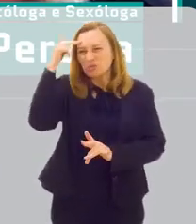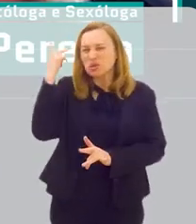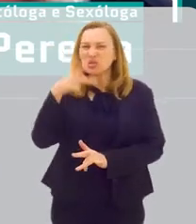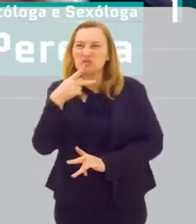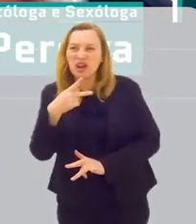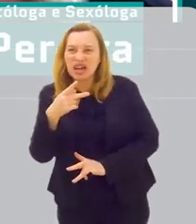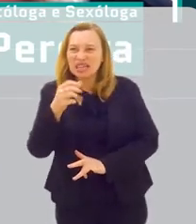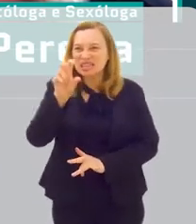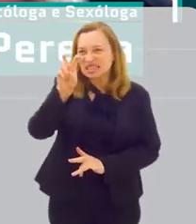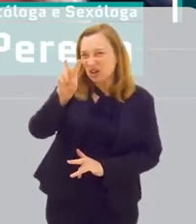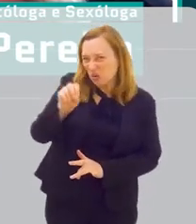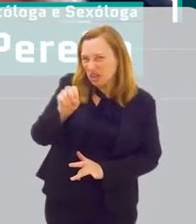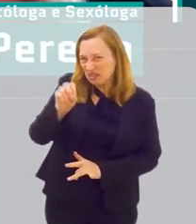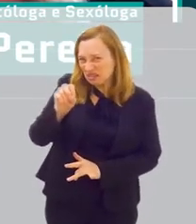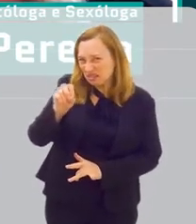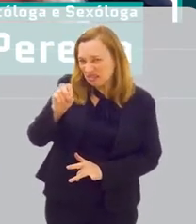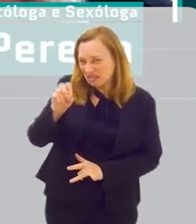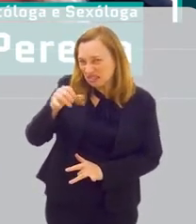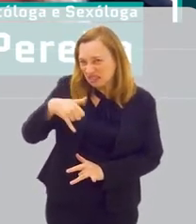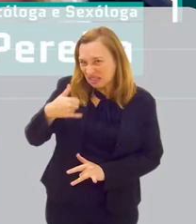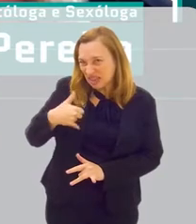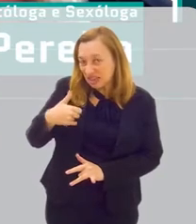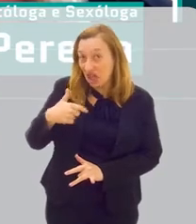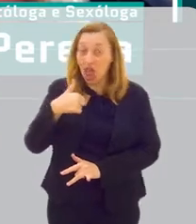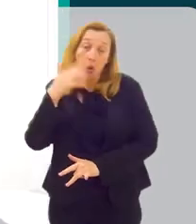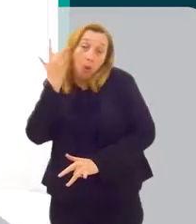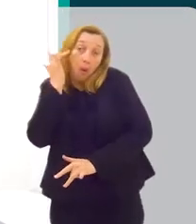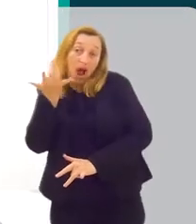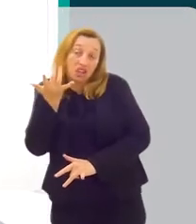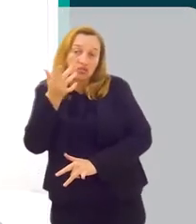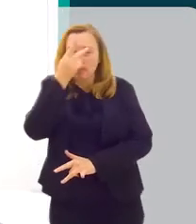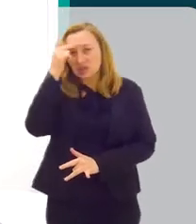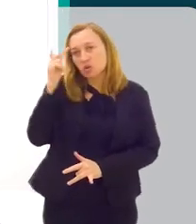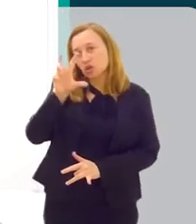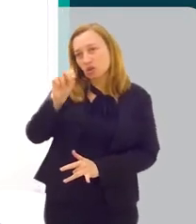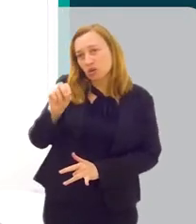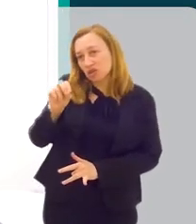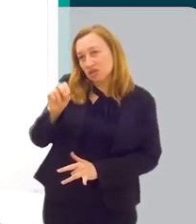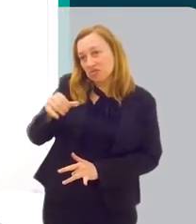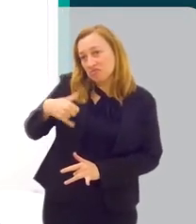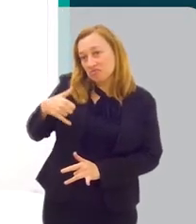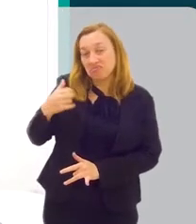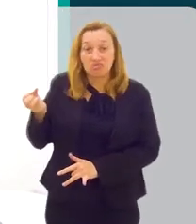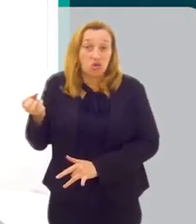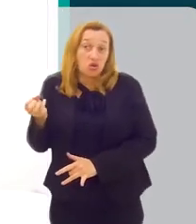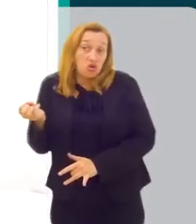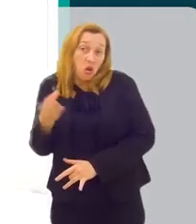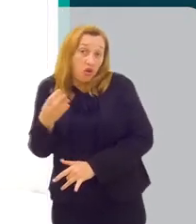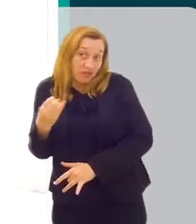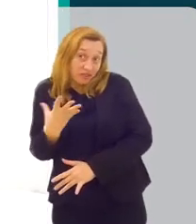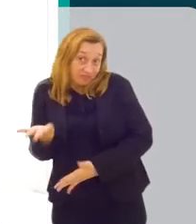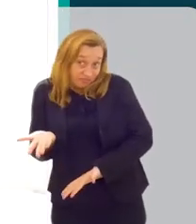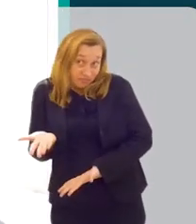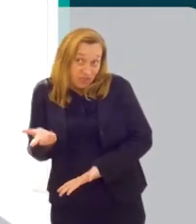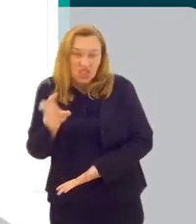pessoas determinam. 50 anos? Eu acho uma pessoa com 50 anos muito jovem.